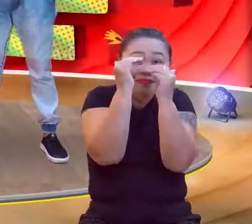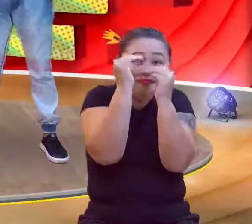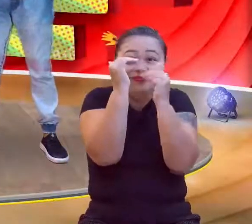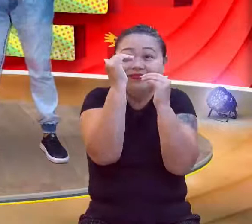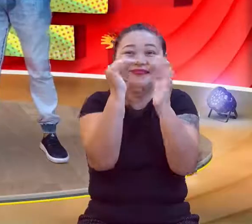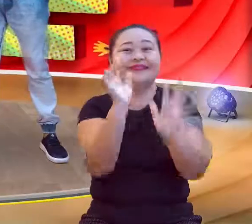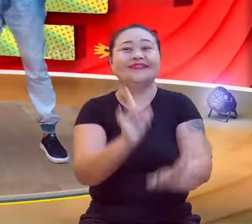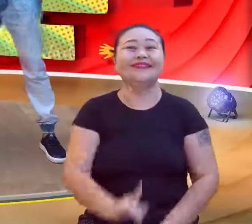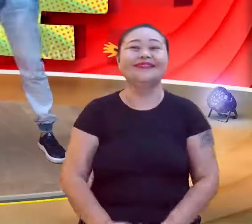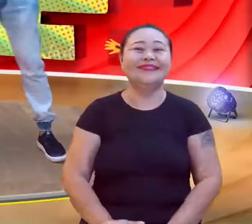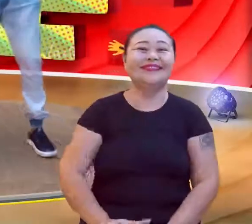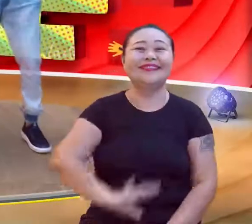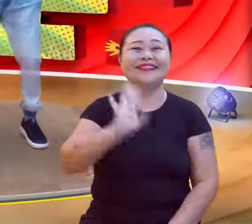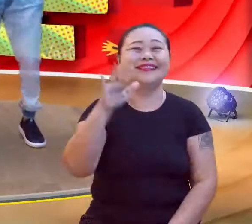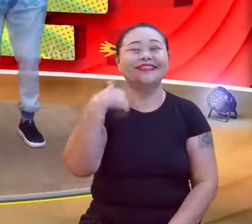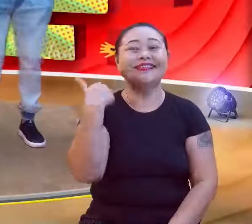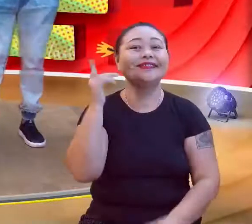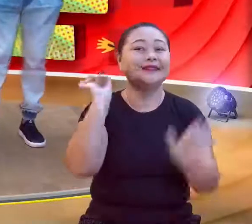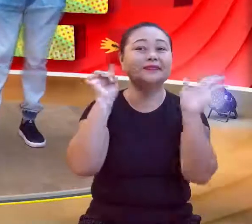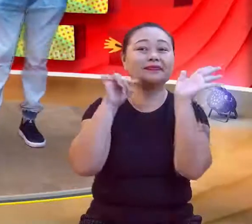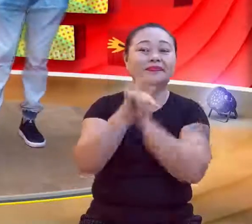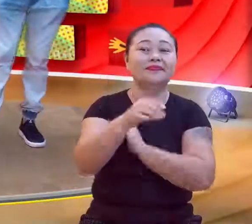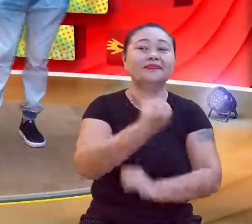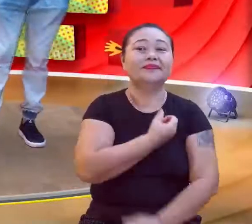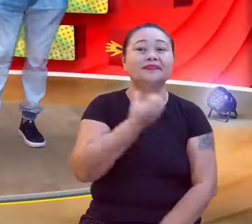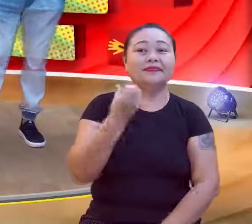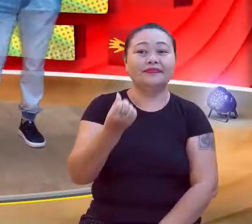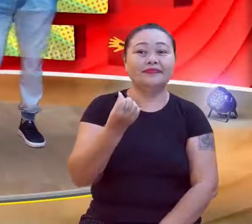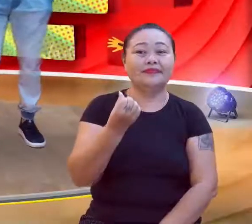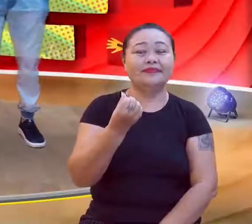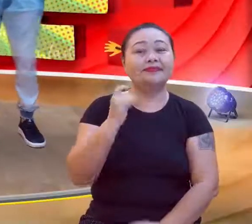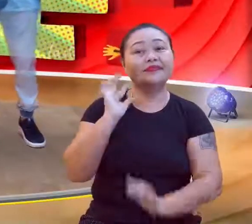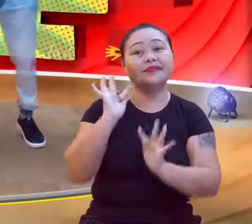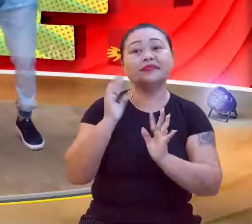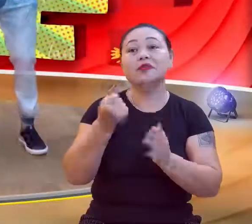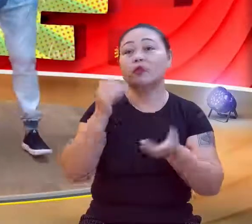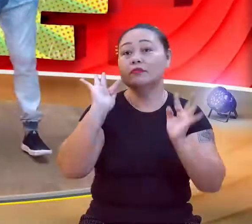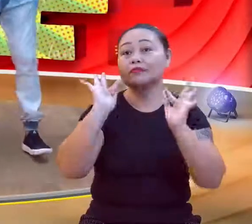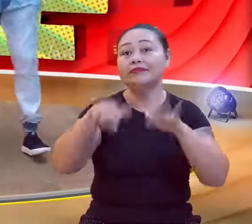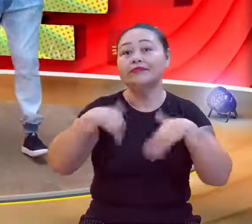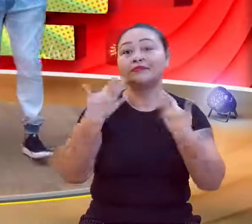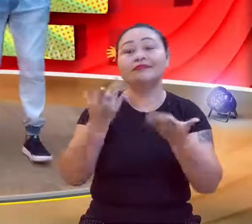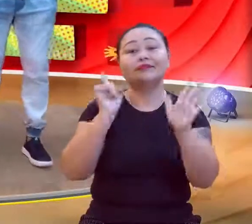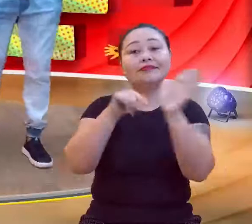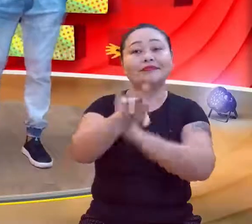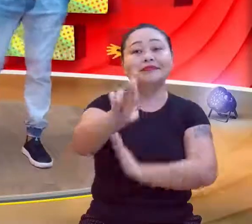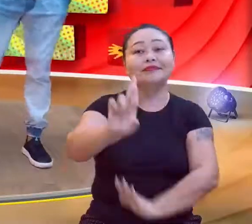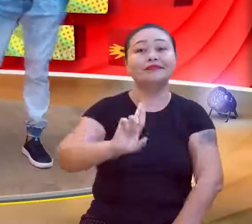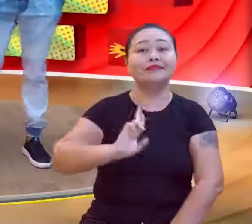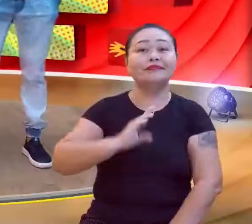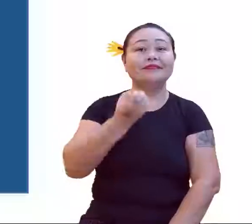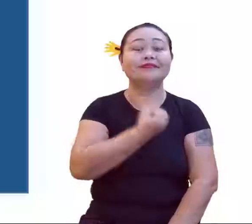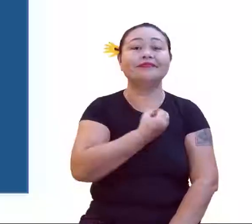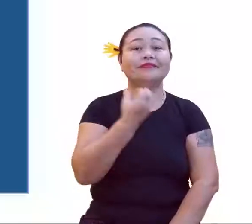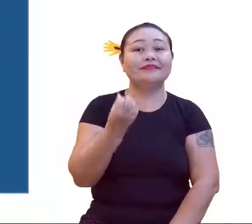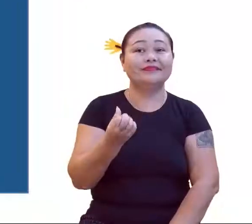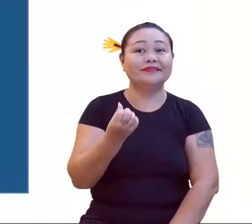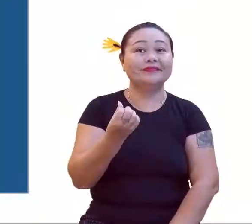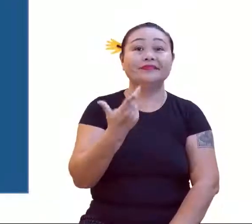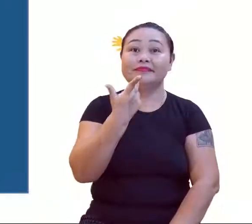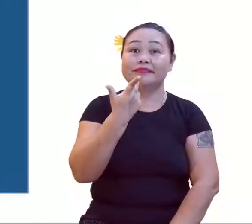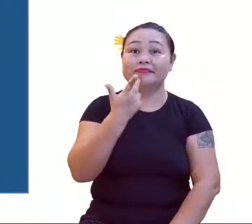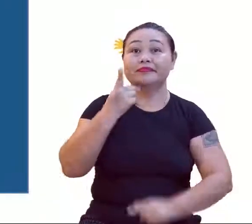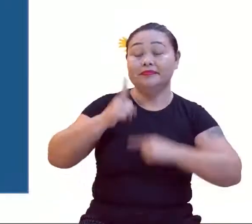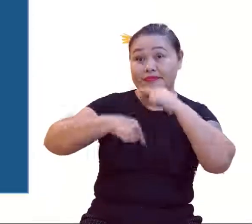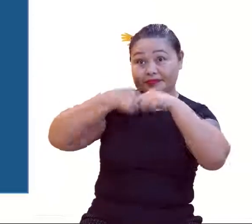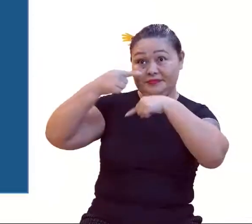Oh, meu Deus. Vamos à pergunta de número 6, para a gente quase finalizar o nosso quiz. Olha lá. A pergunta de número 6 diz que, dada